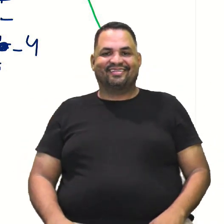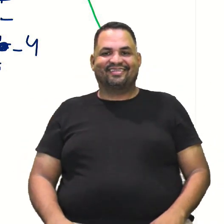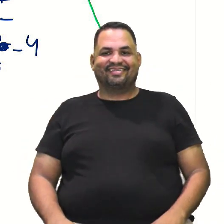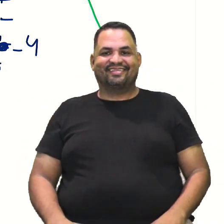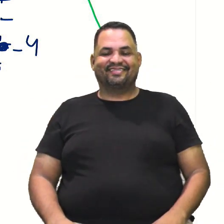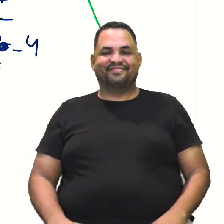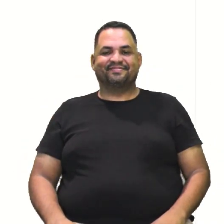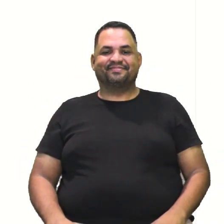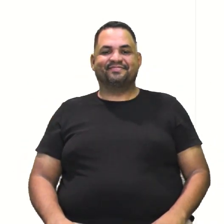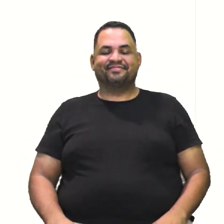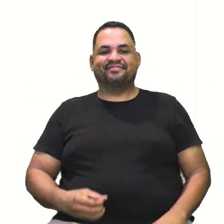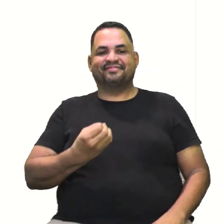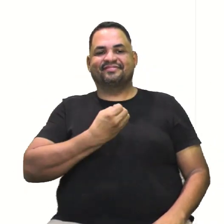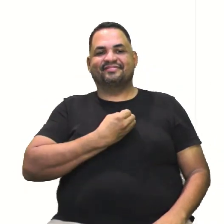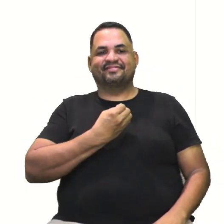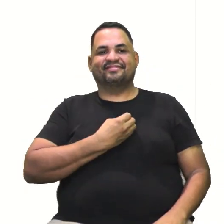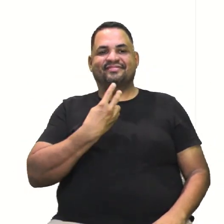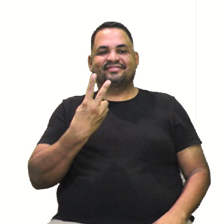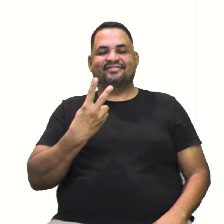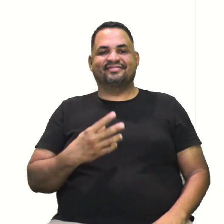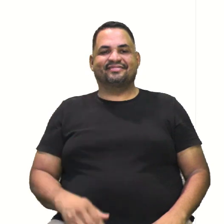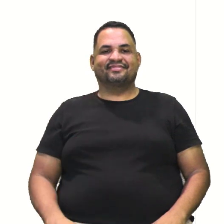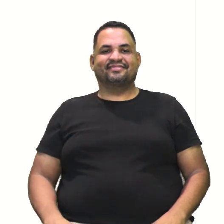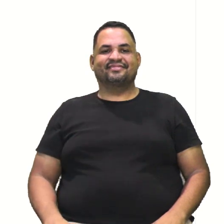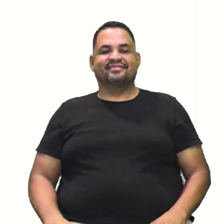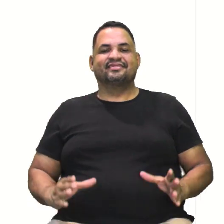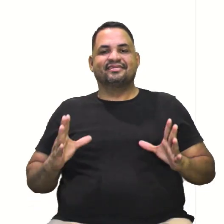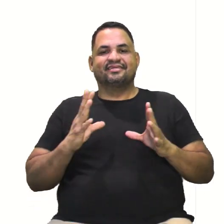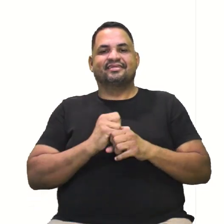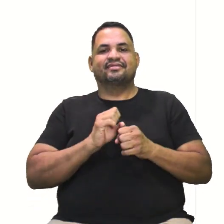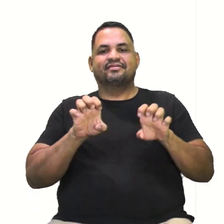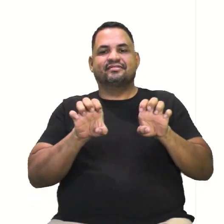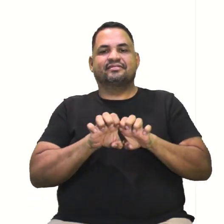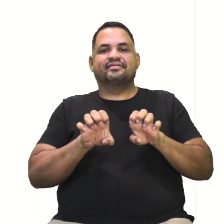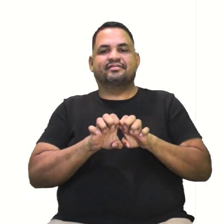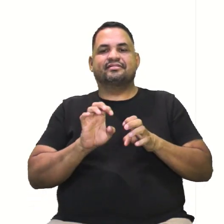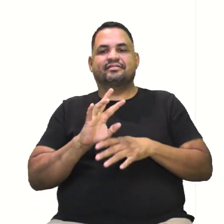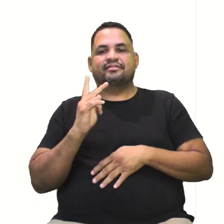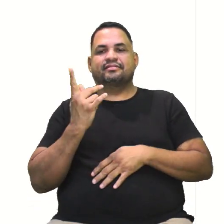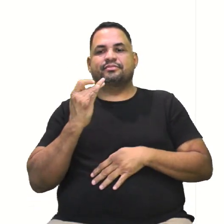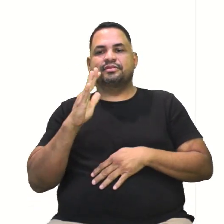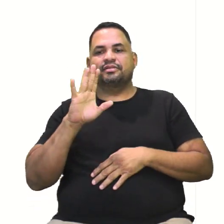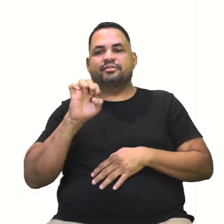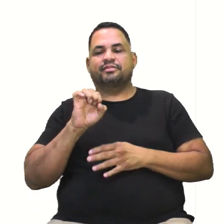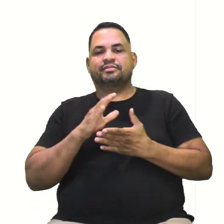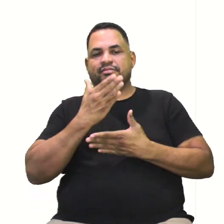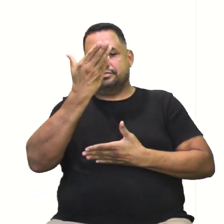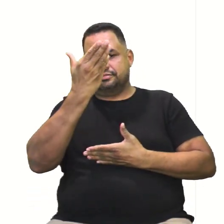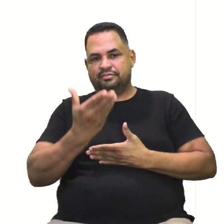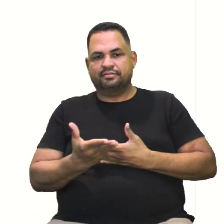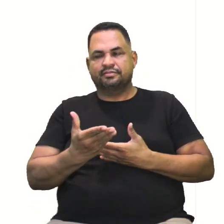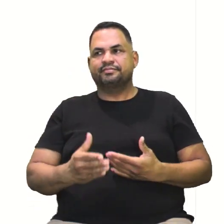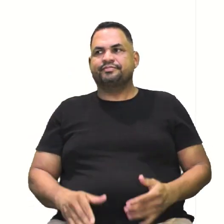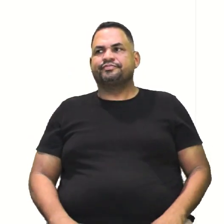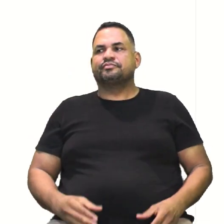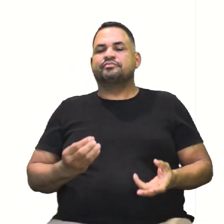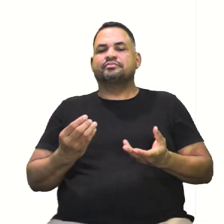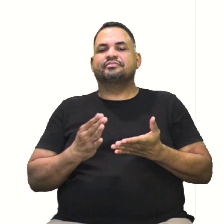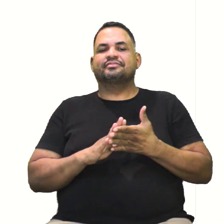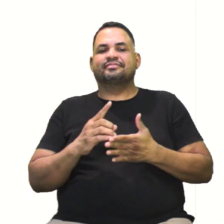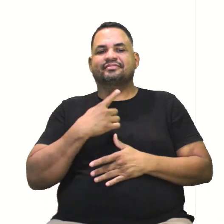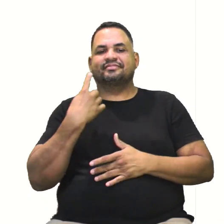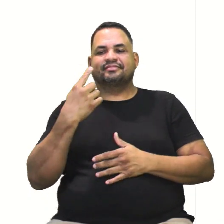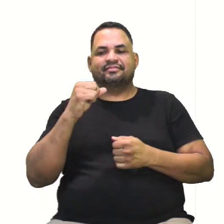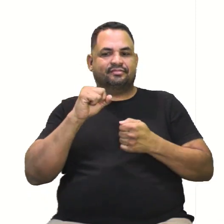Vamos lá, então, questão número 2, olha lá. Determine a equação da hipérbole abaixo. Agora, como nós